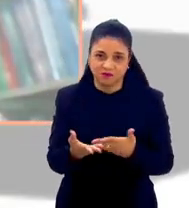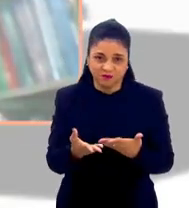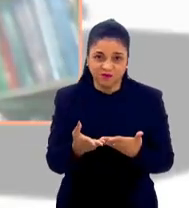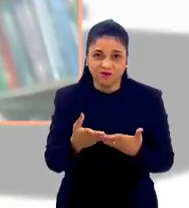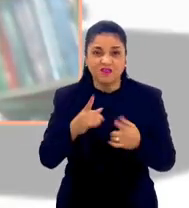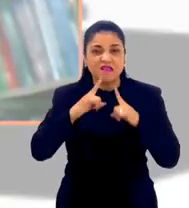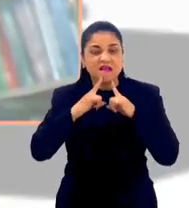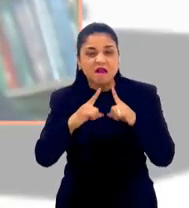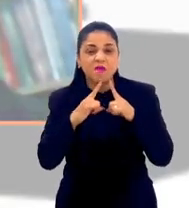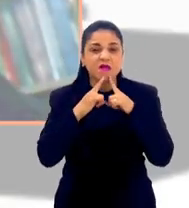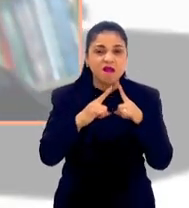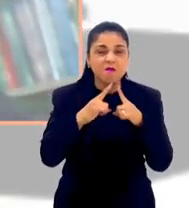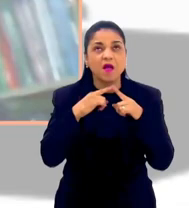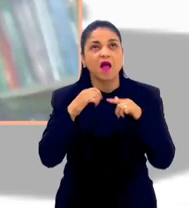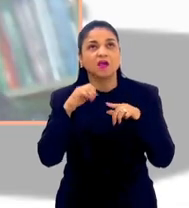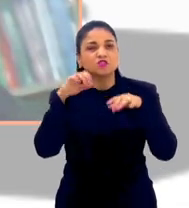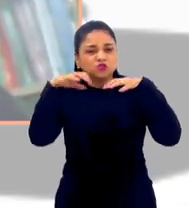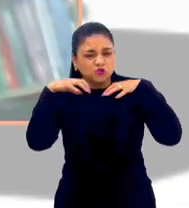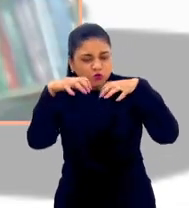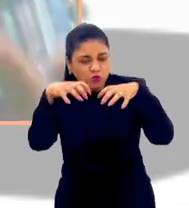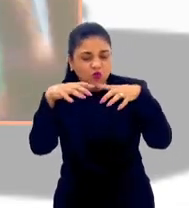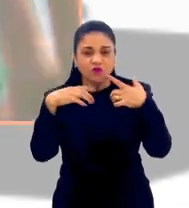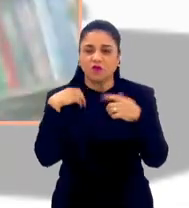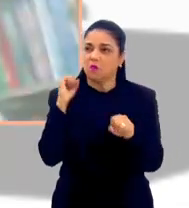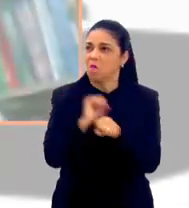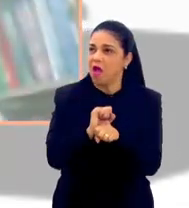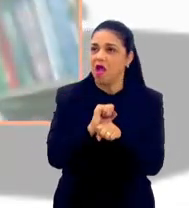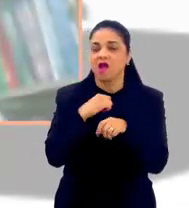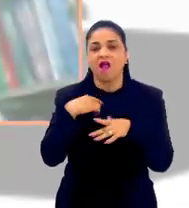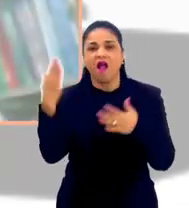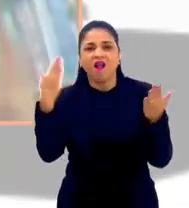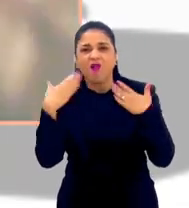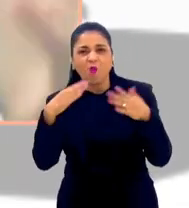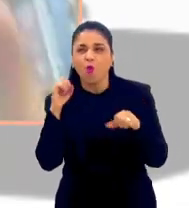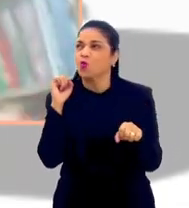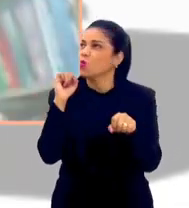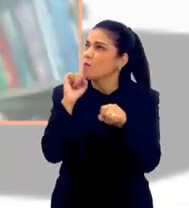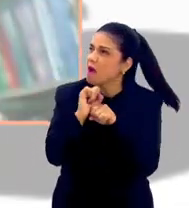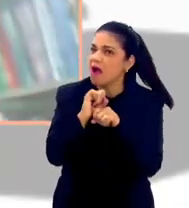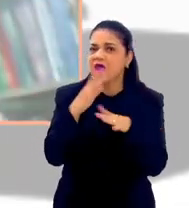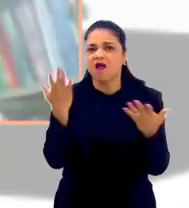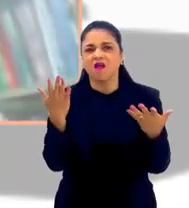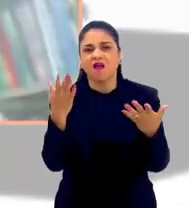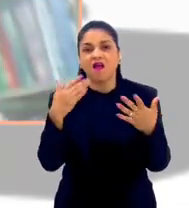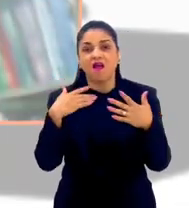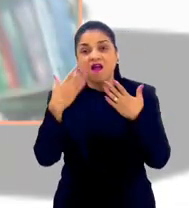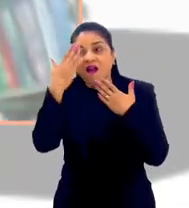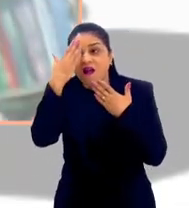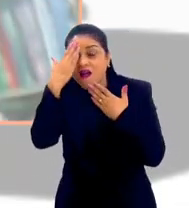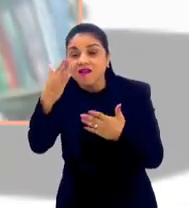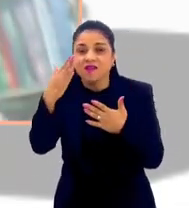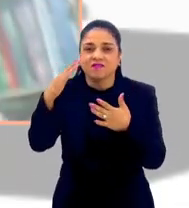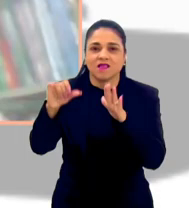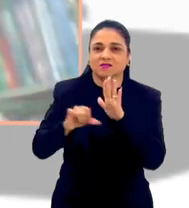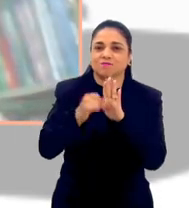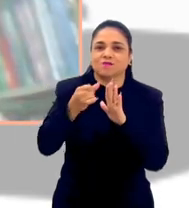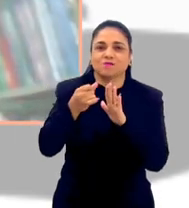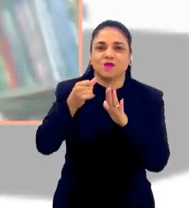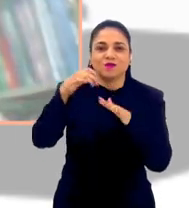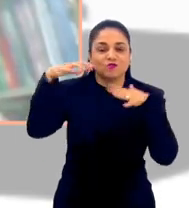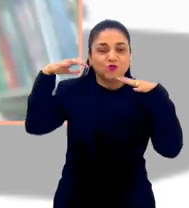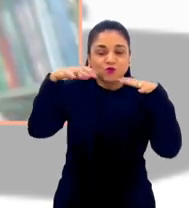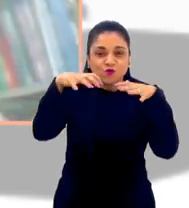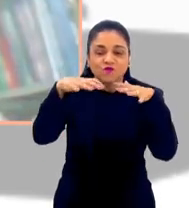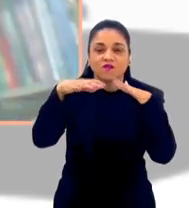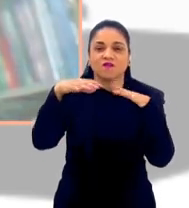reclama tanto. Ah, não para de chover. Não para de estar calor. Agradece que choveu. Agradece que tem sol.